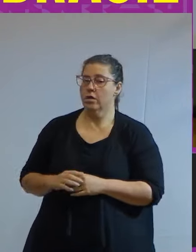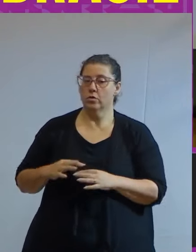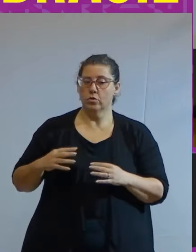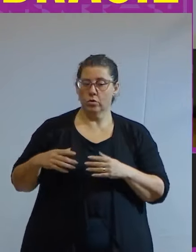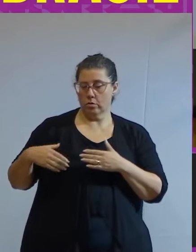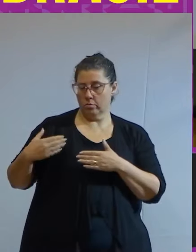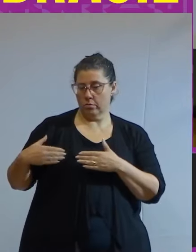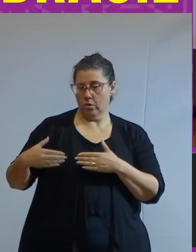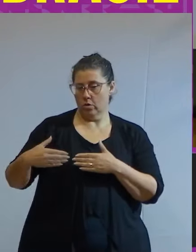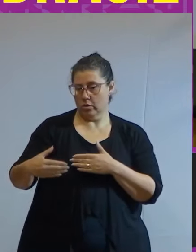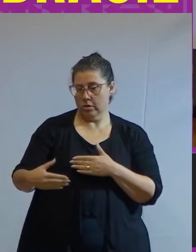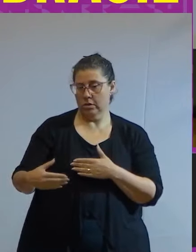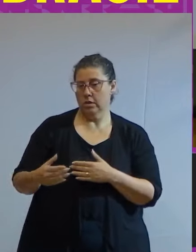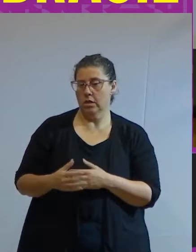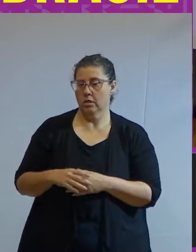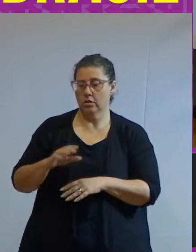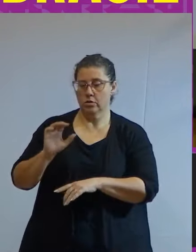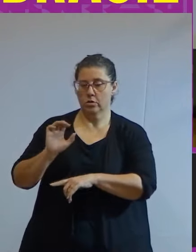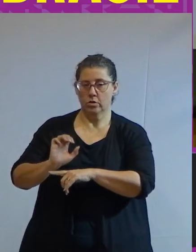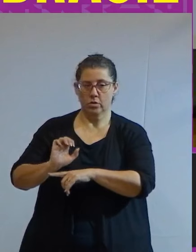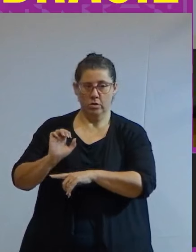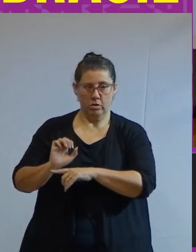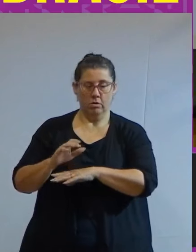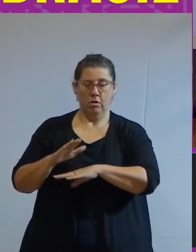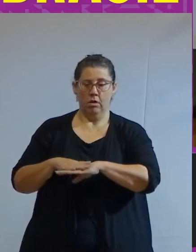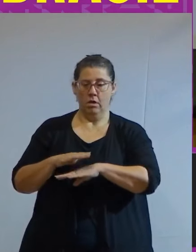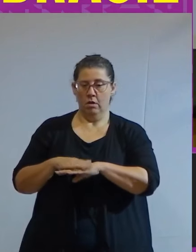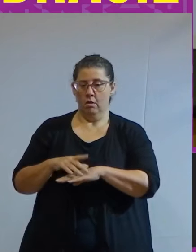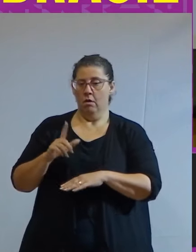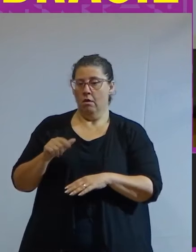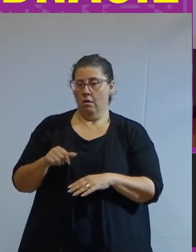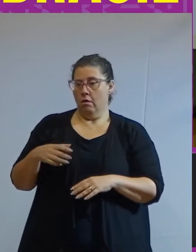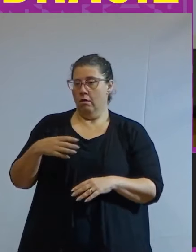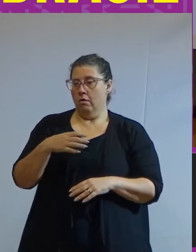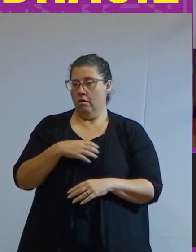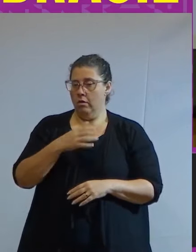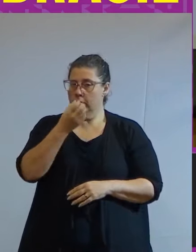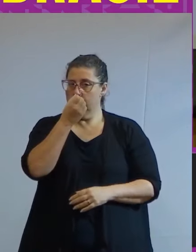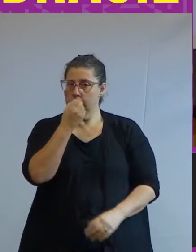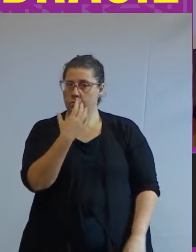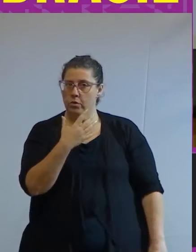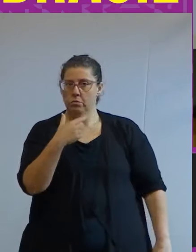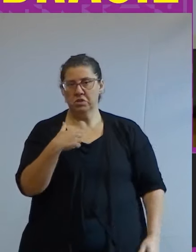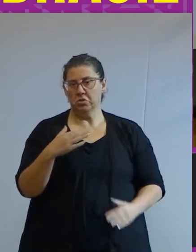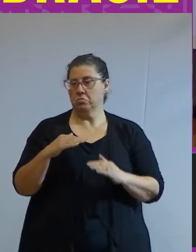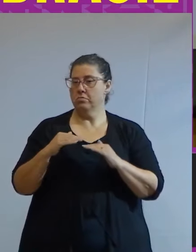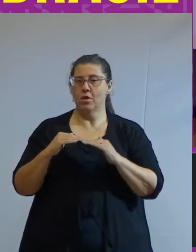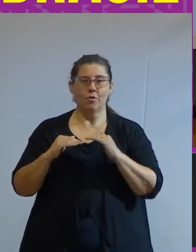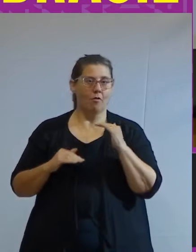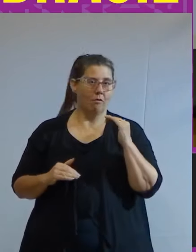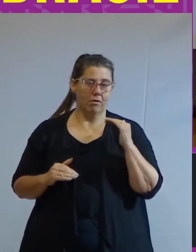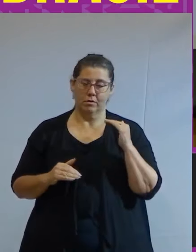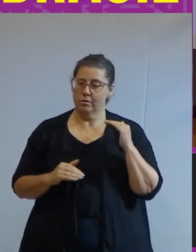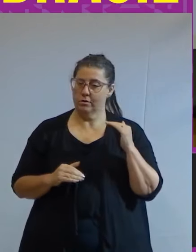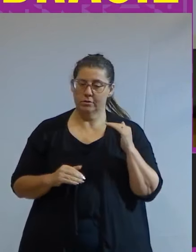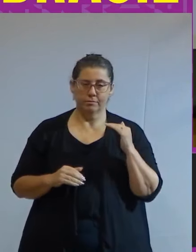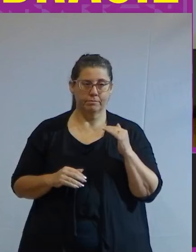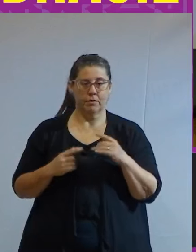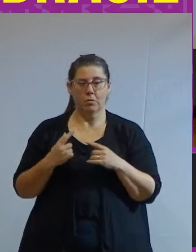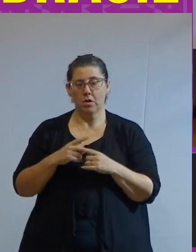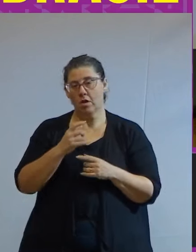processo que o nosso Estado fez foi de forma boa só que eu discordo também porque